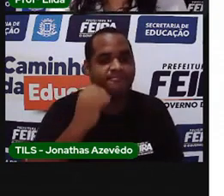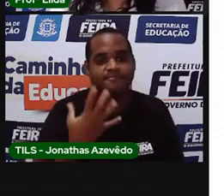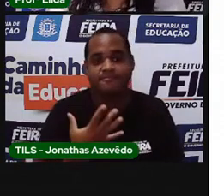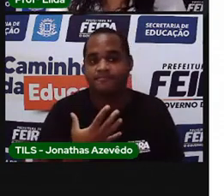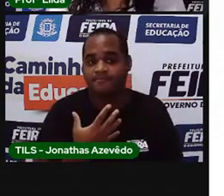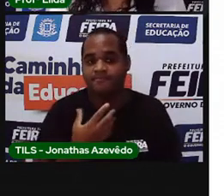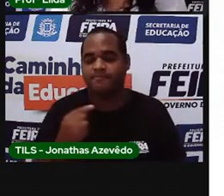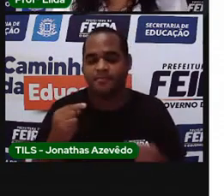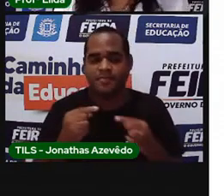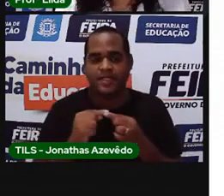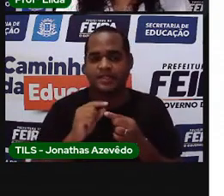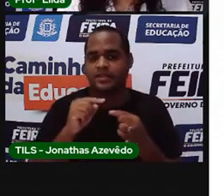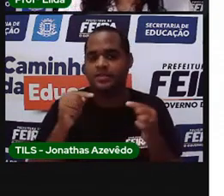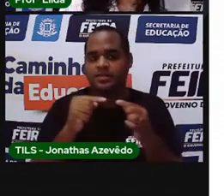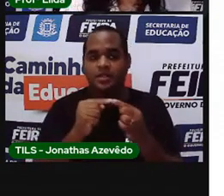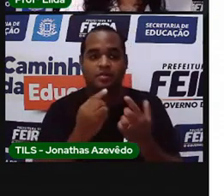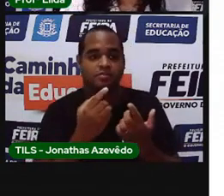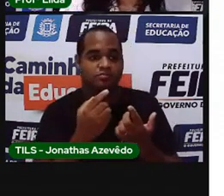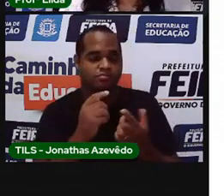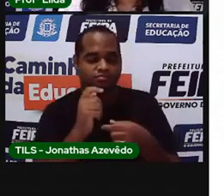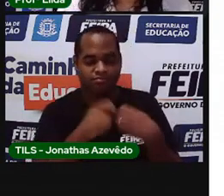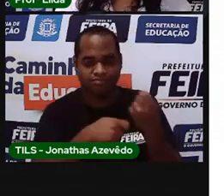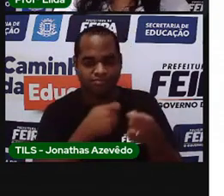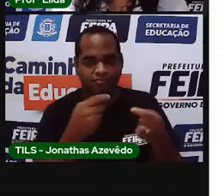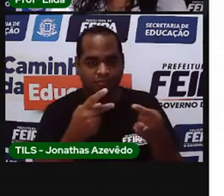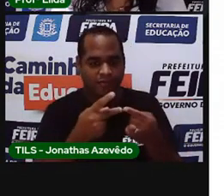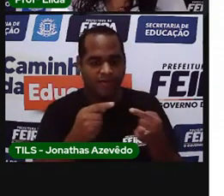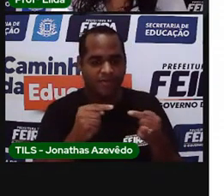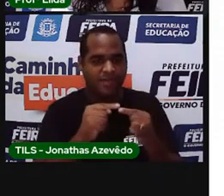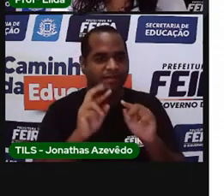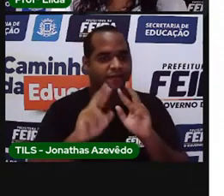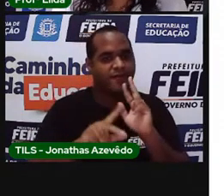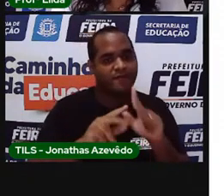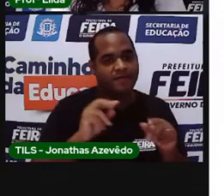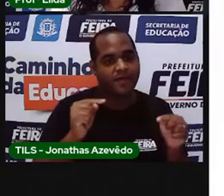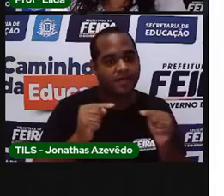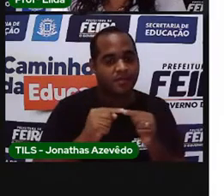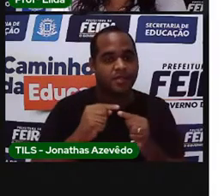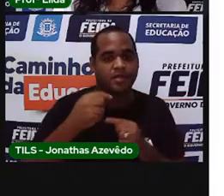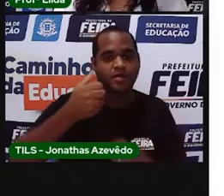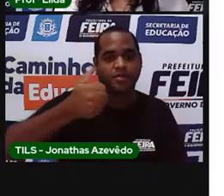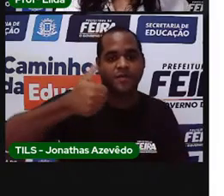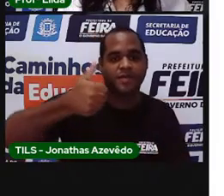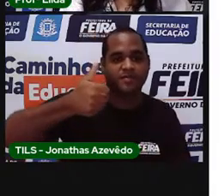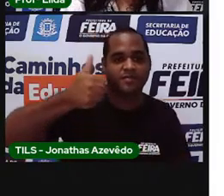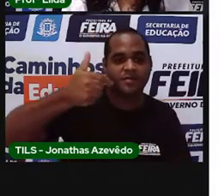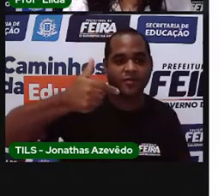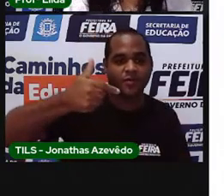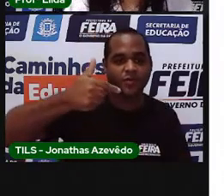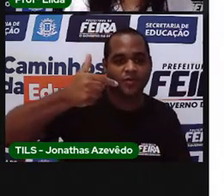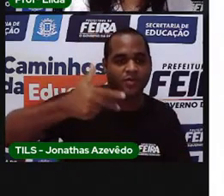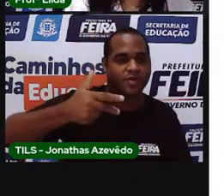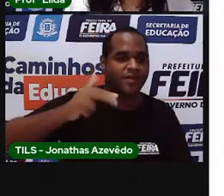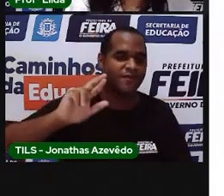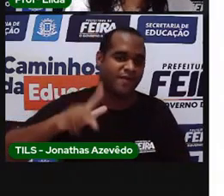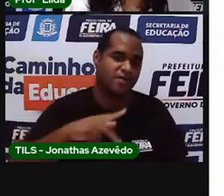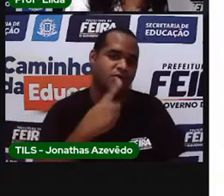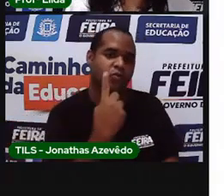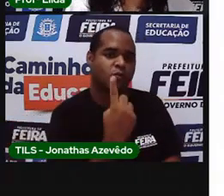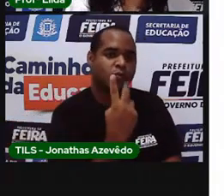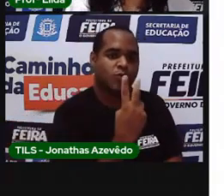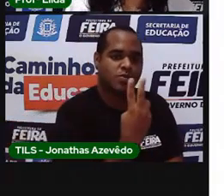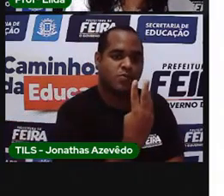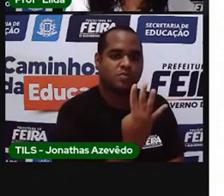Esse é o que diz para a gente e diferencia os números ordinais dos cardinais que nós